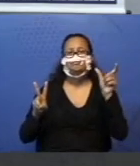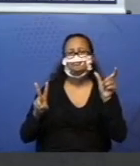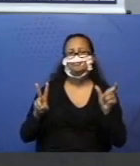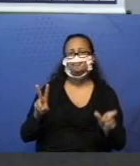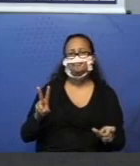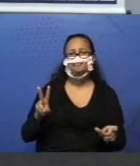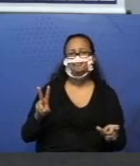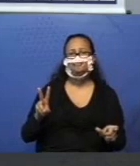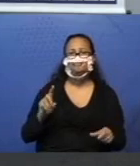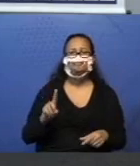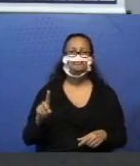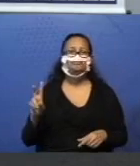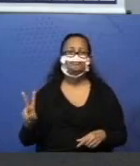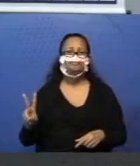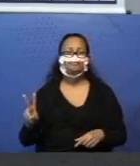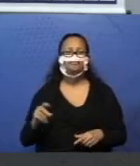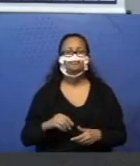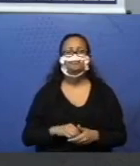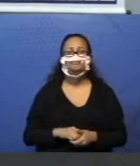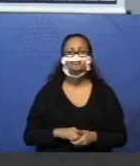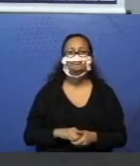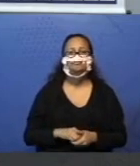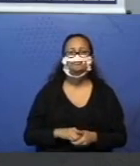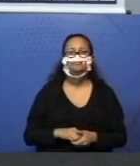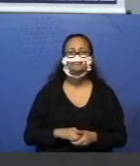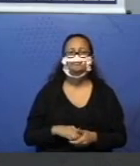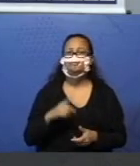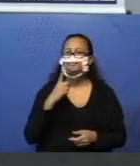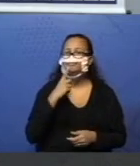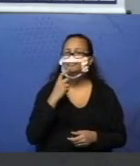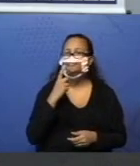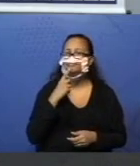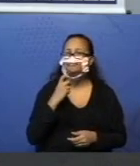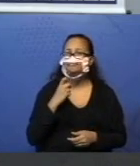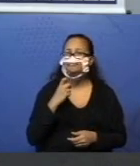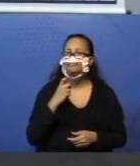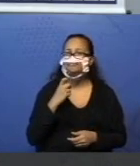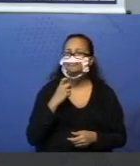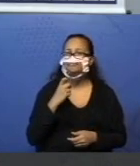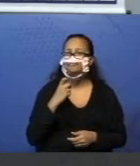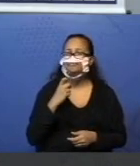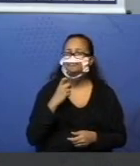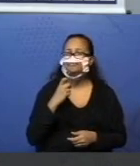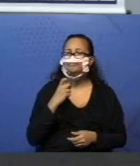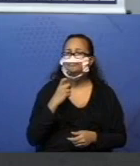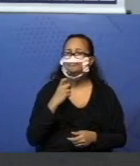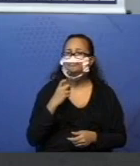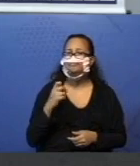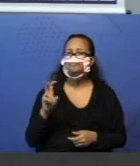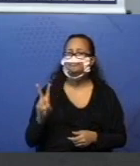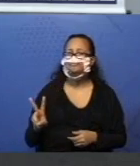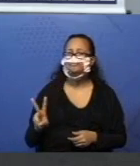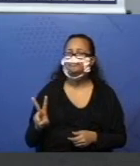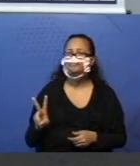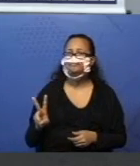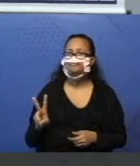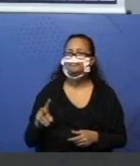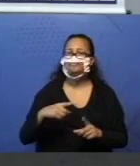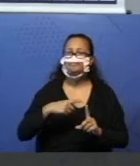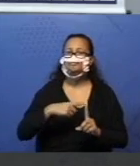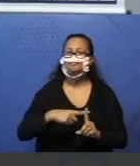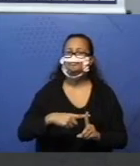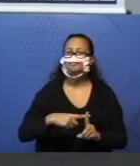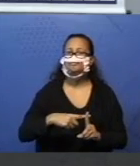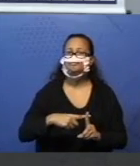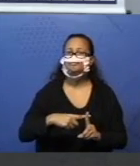12. Olha só. Uma barrinha vermelha, que tem valor 2, mais,